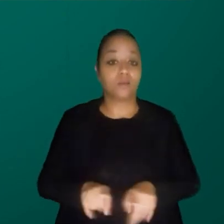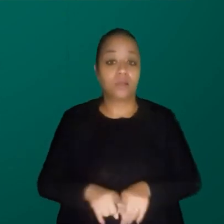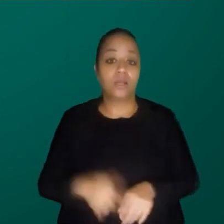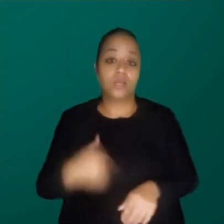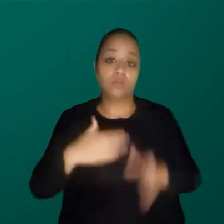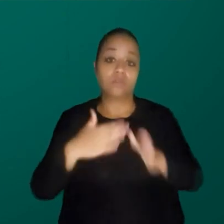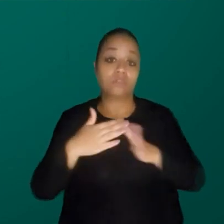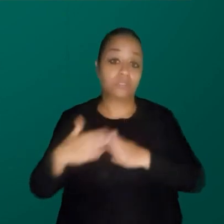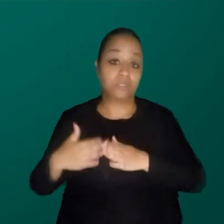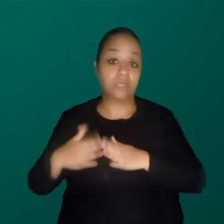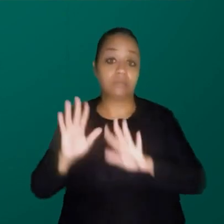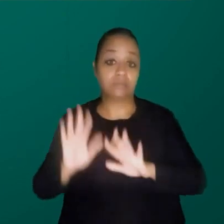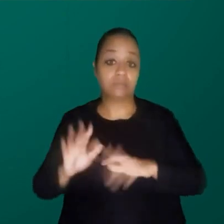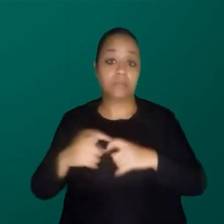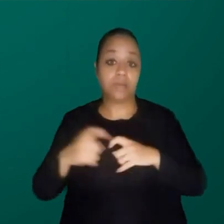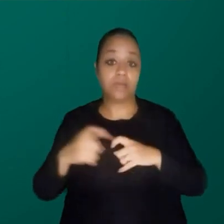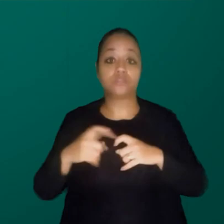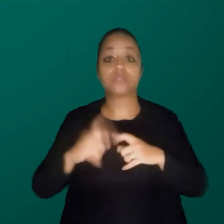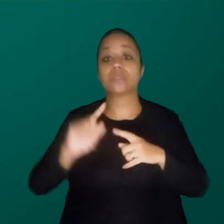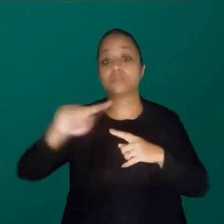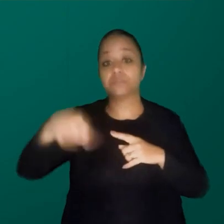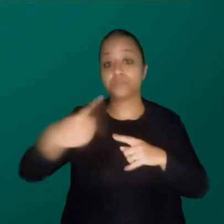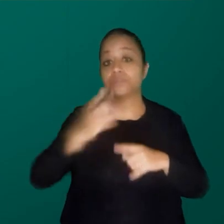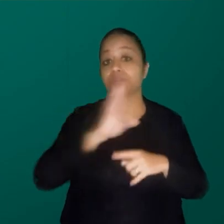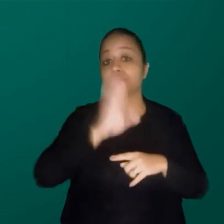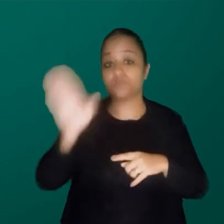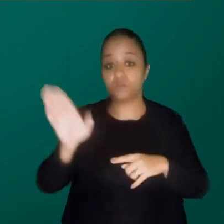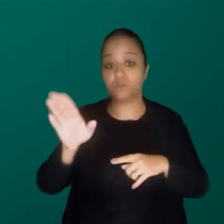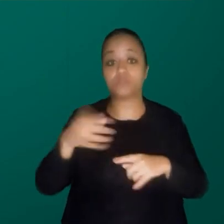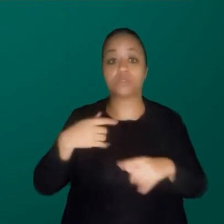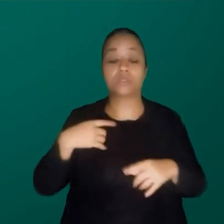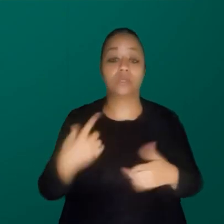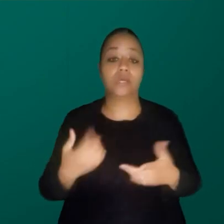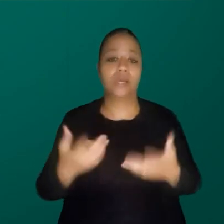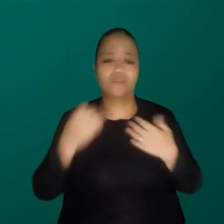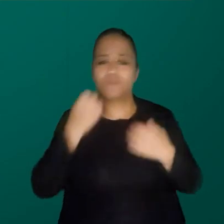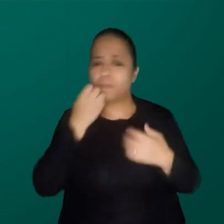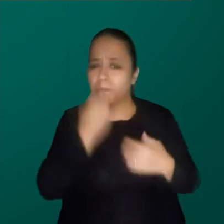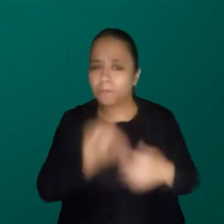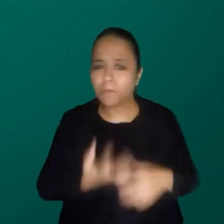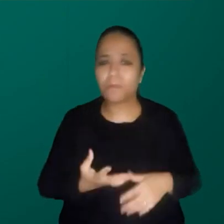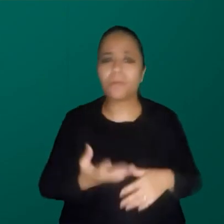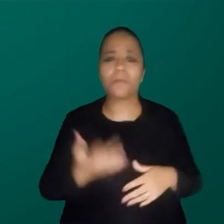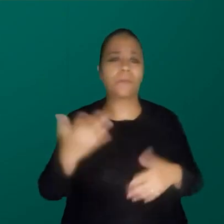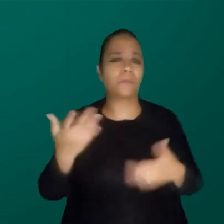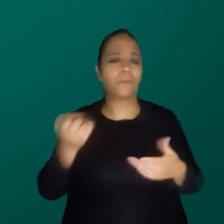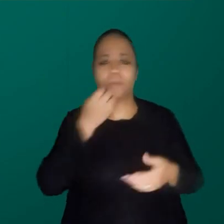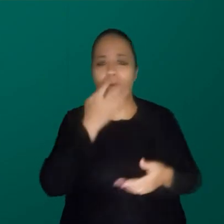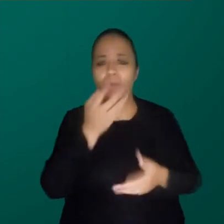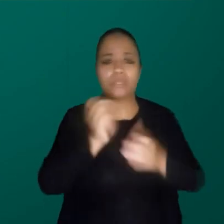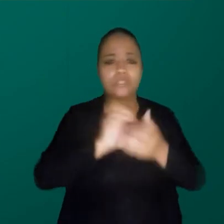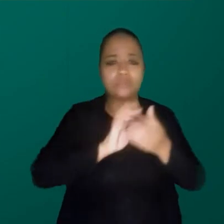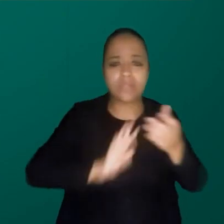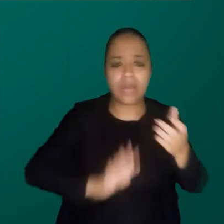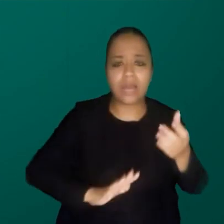Estava de licença. E aí a gente foi lá. E aí, assim, foi muito gostoso fazer a atividade.